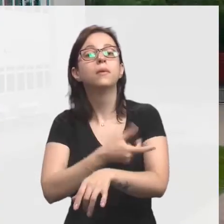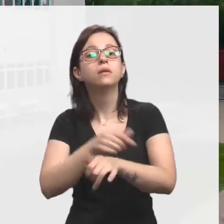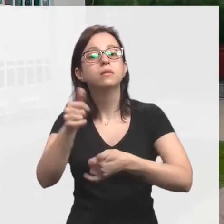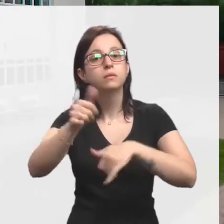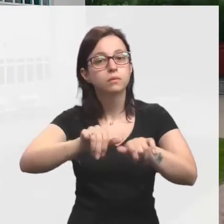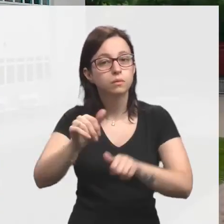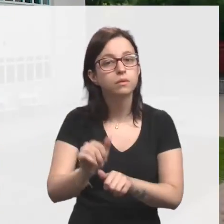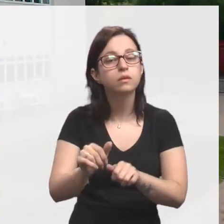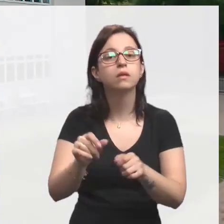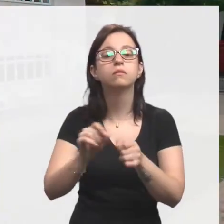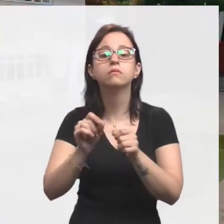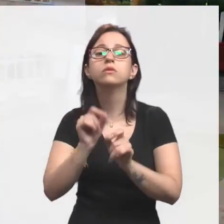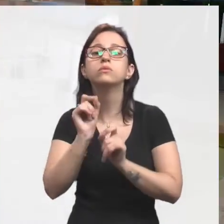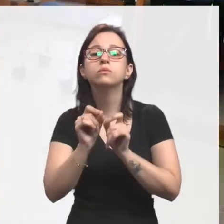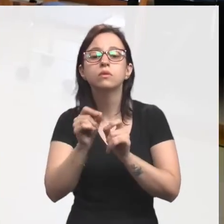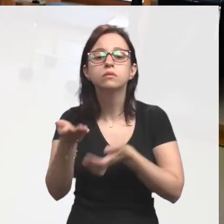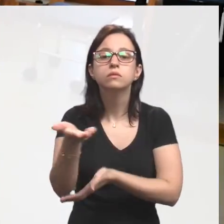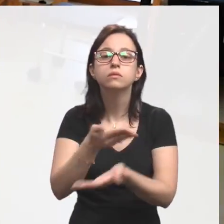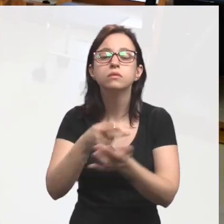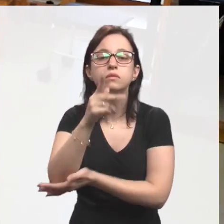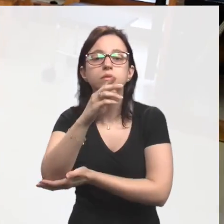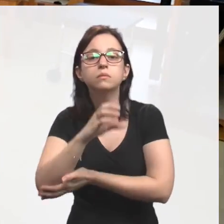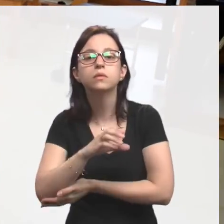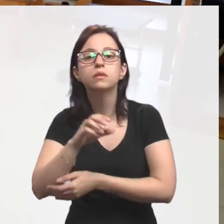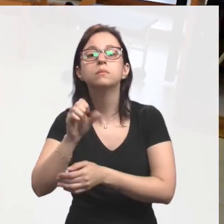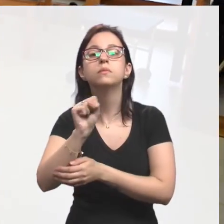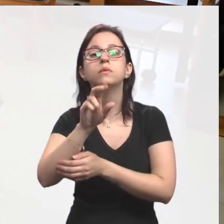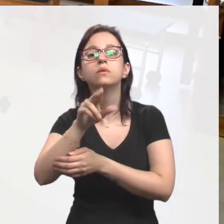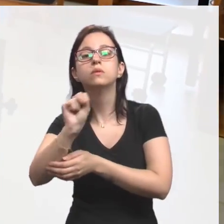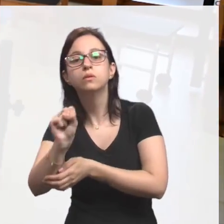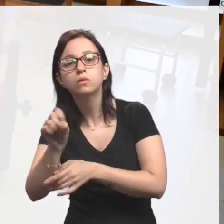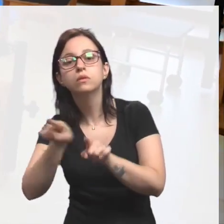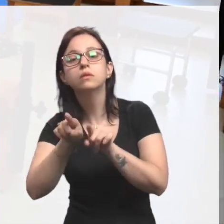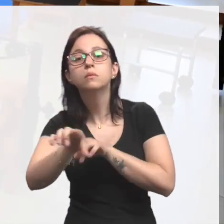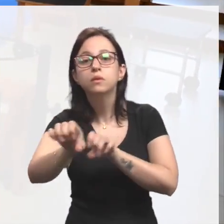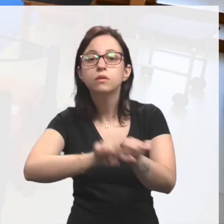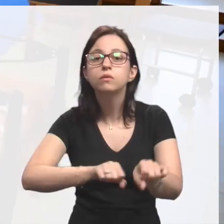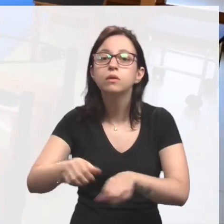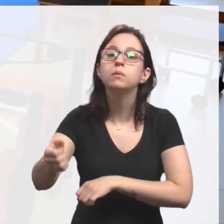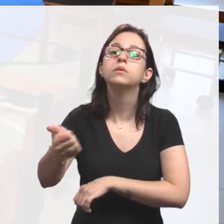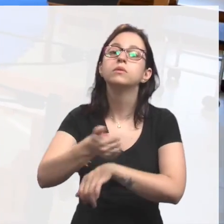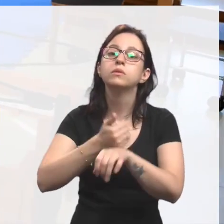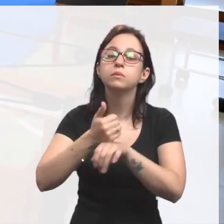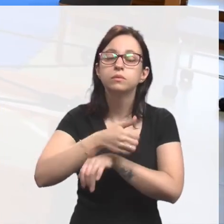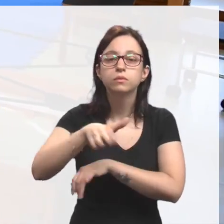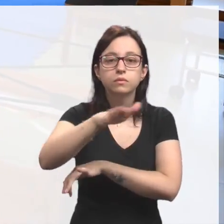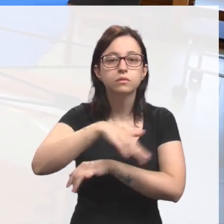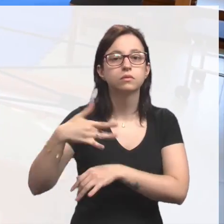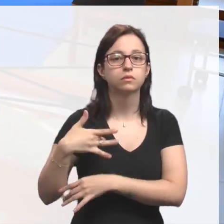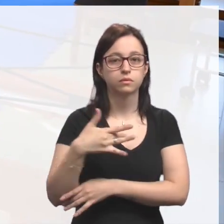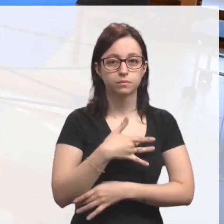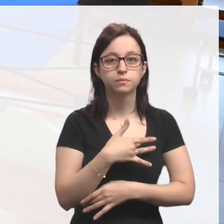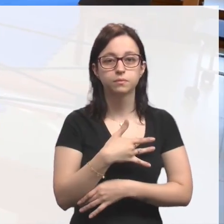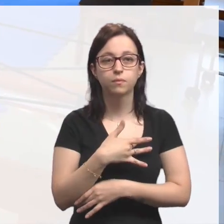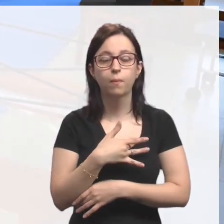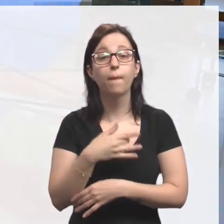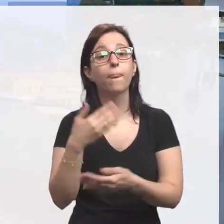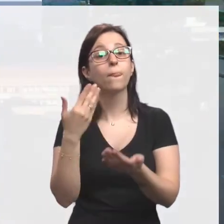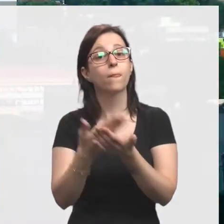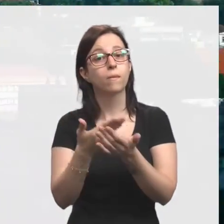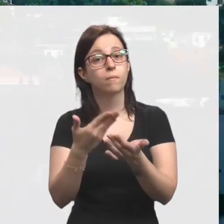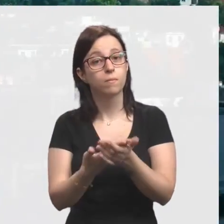exames laboratoriais, vai ser destinado ao atendimento de pacientes do SUS e à formação de profissionais das áreas da saúde.